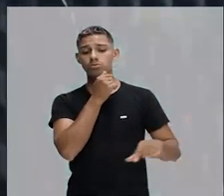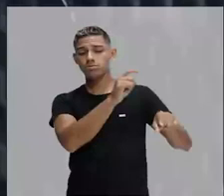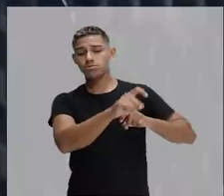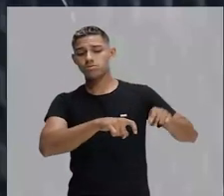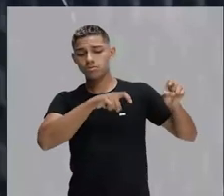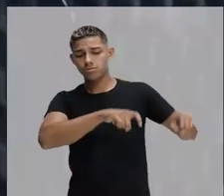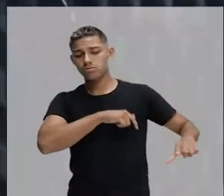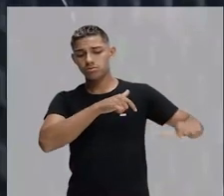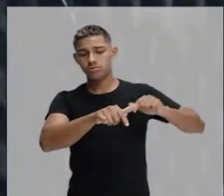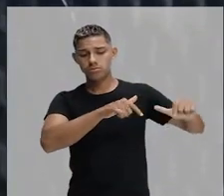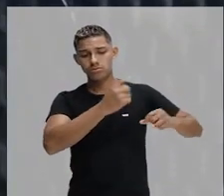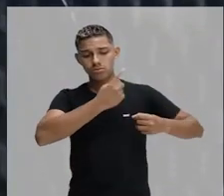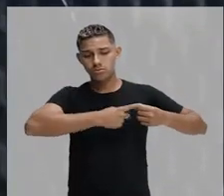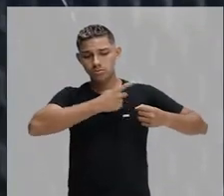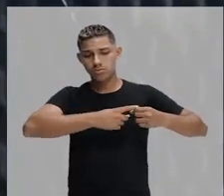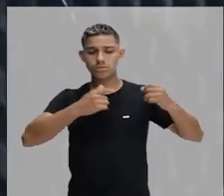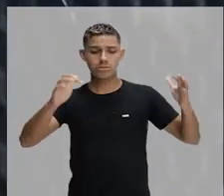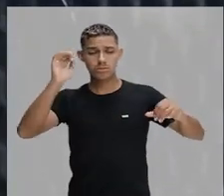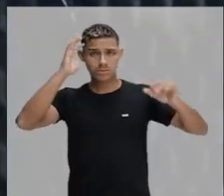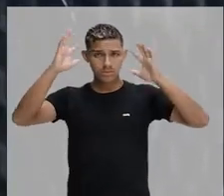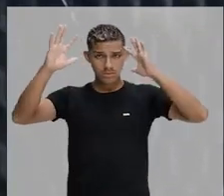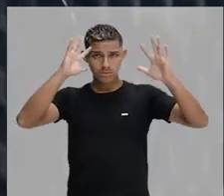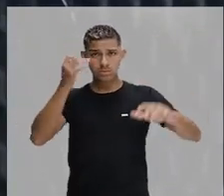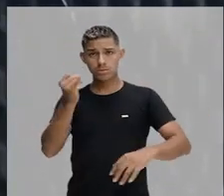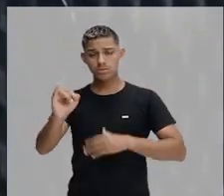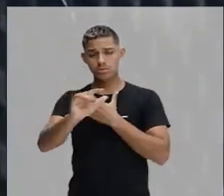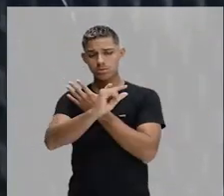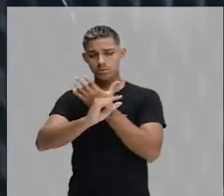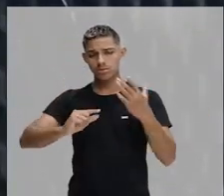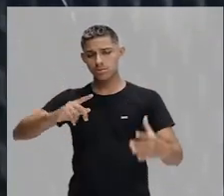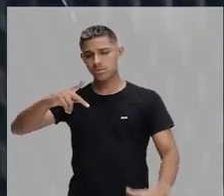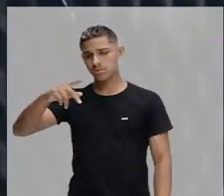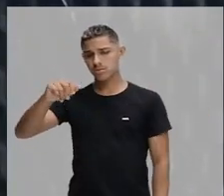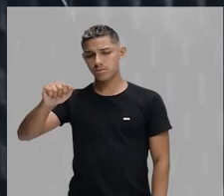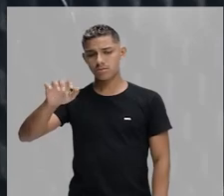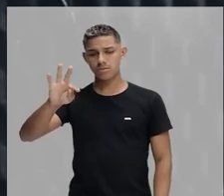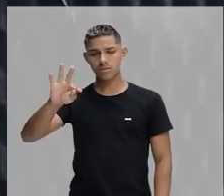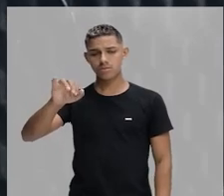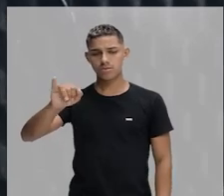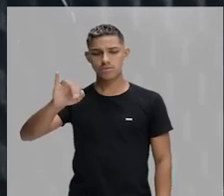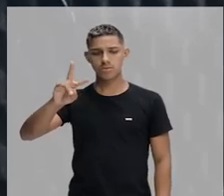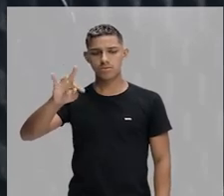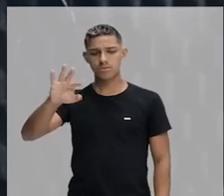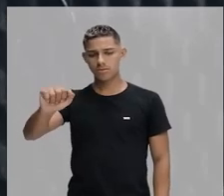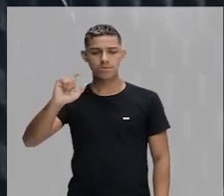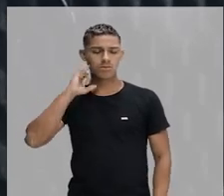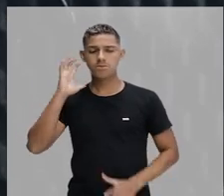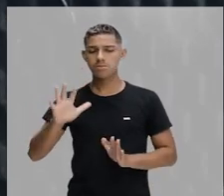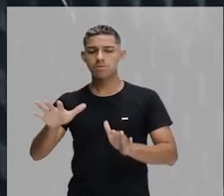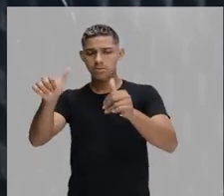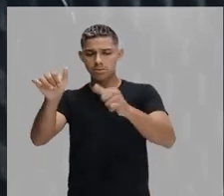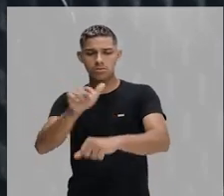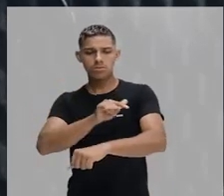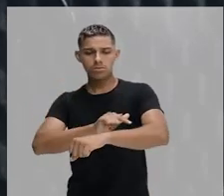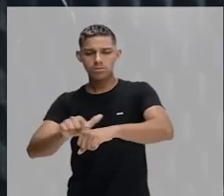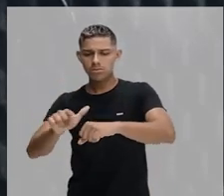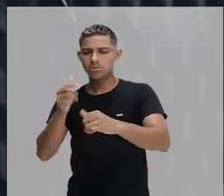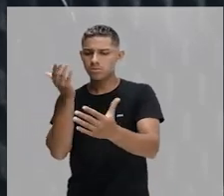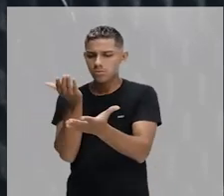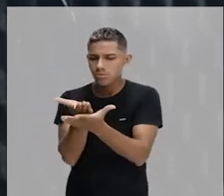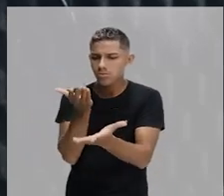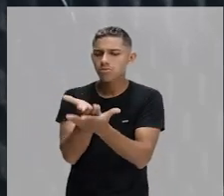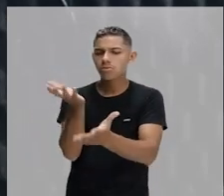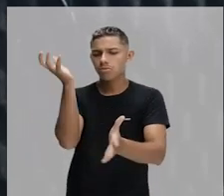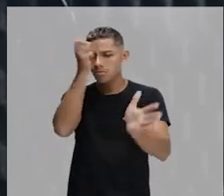Então, imaginem vocês se Patativa do Açaré tivesse tido uma oportunidade de ter uma melhor educação, de ter estudo.